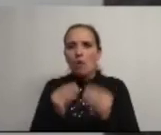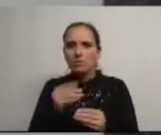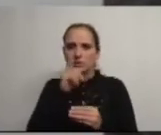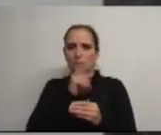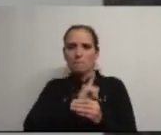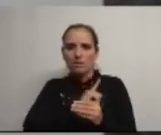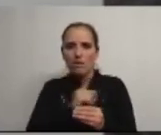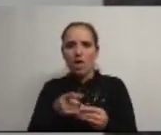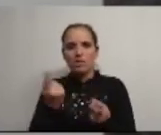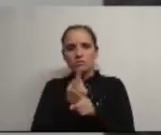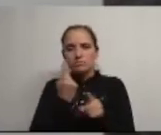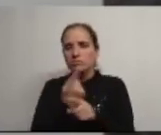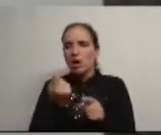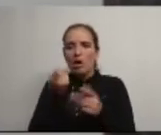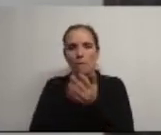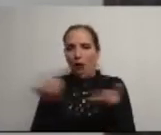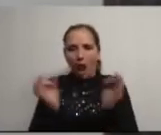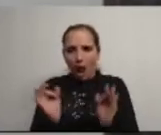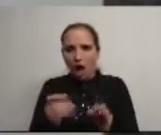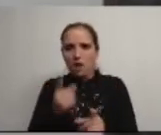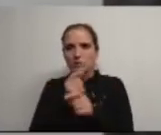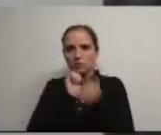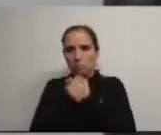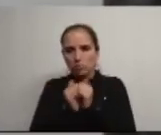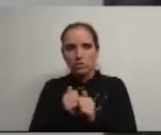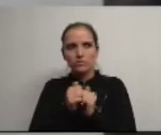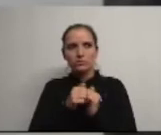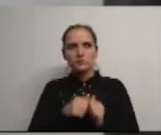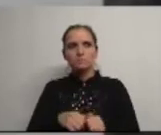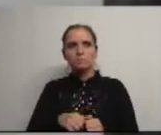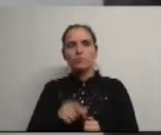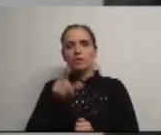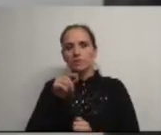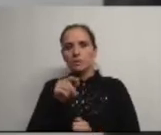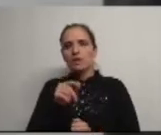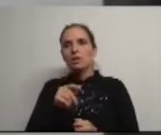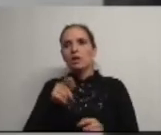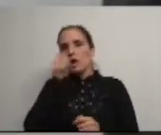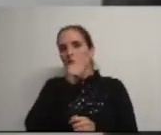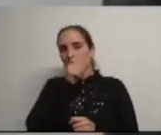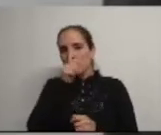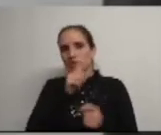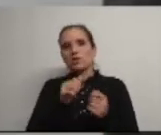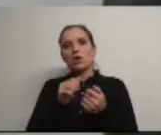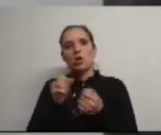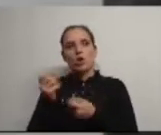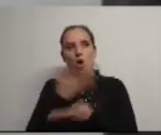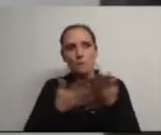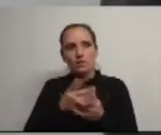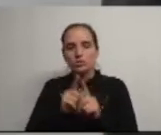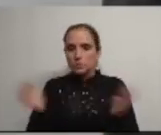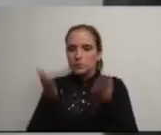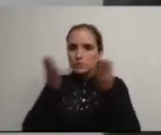recuperação urbana, promoção de eventos, de índole desportivo e cultural e outros. No âmbito das atividades económicas, desenvolveu várias ações